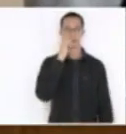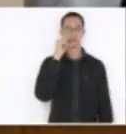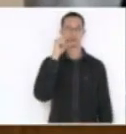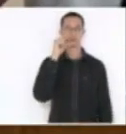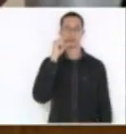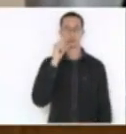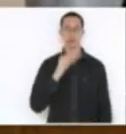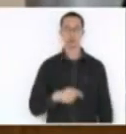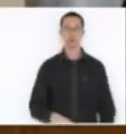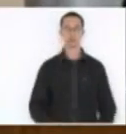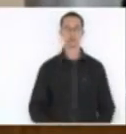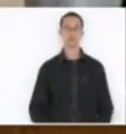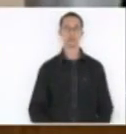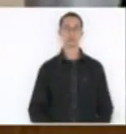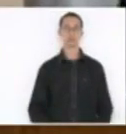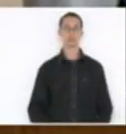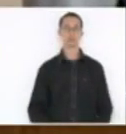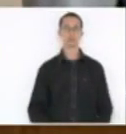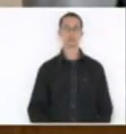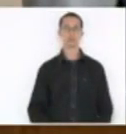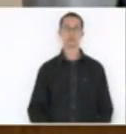que usará a tribuna.